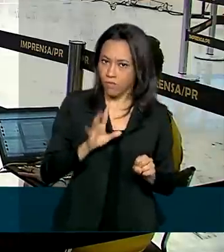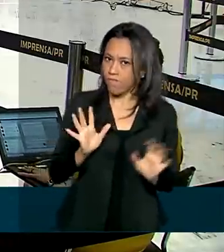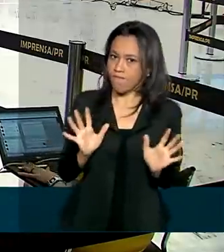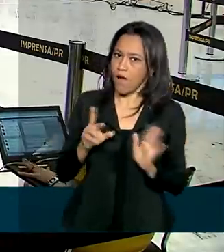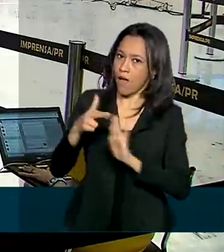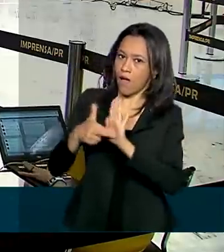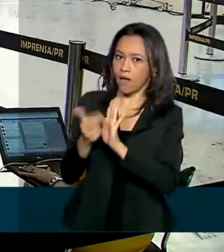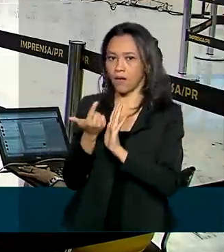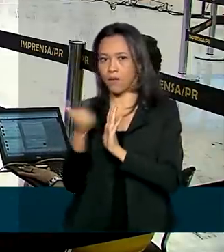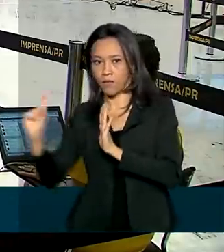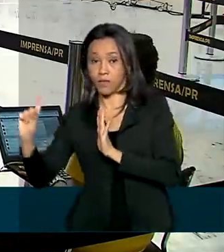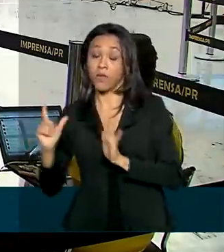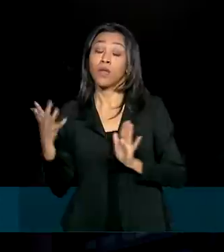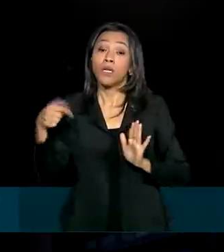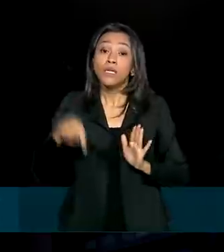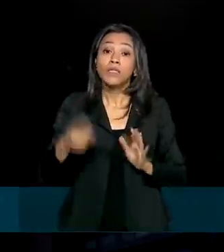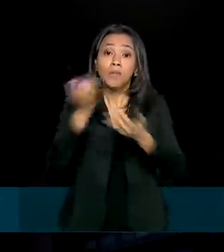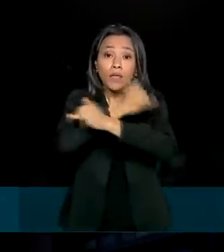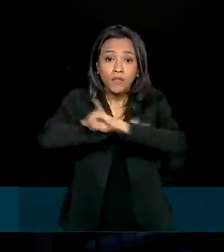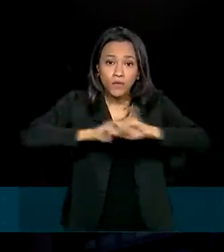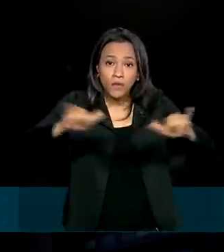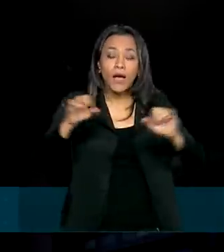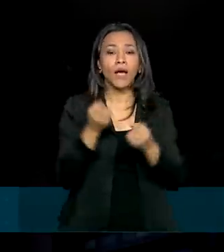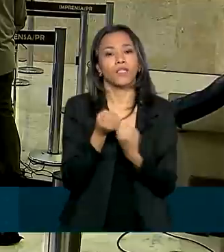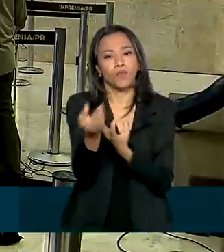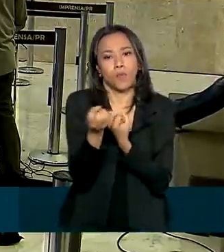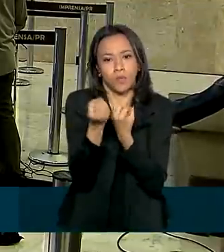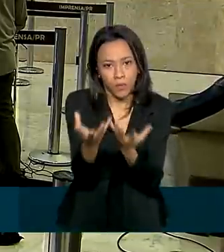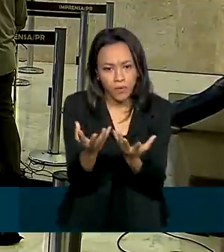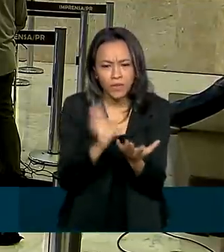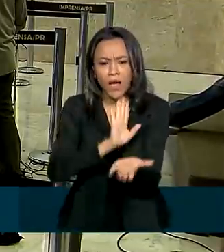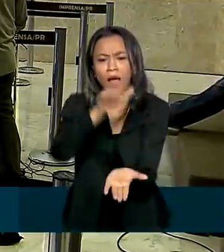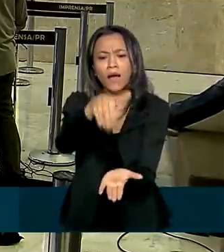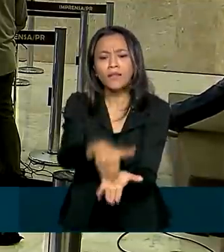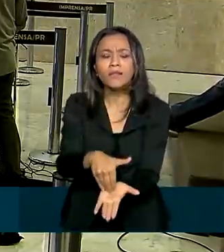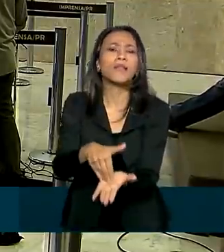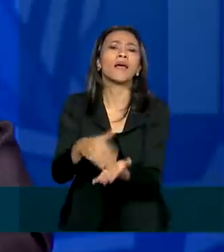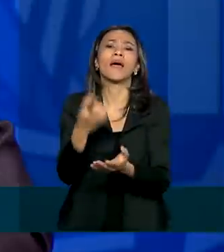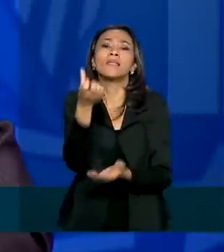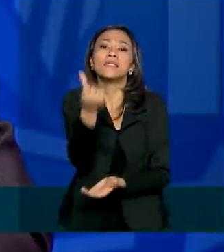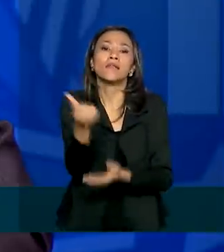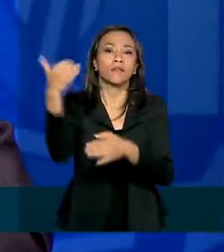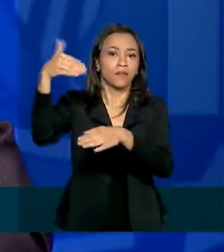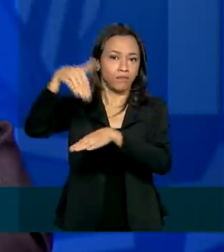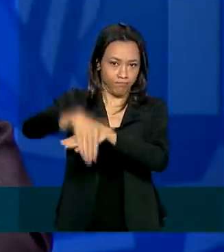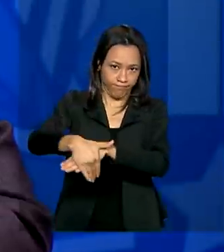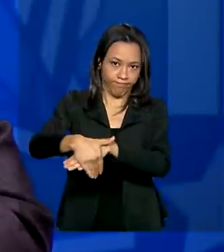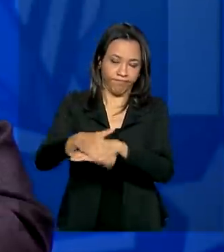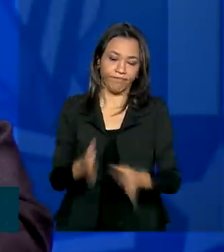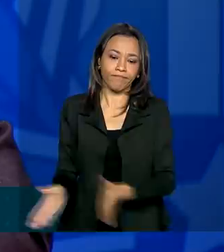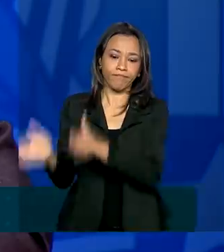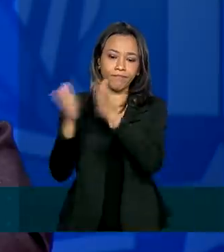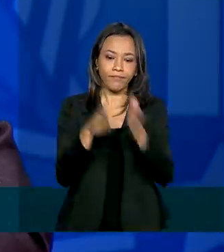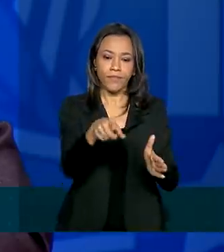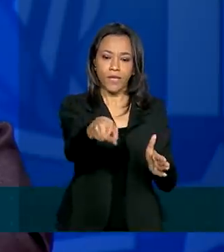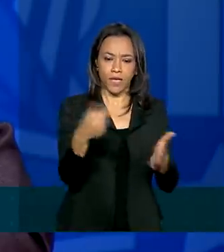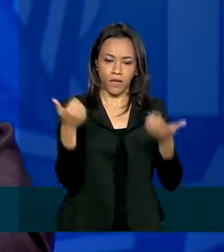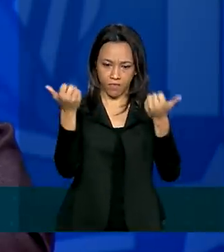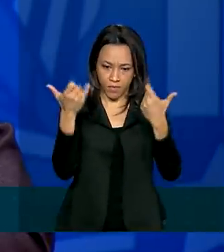estados e municípios para a divulgação das informações ao público até as 18 horas. Nós estamos buscando, como eu falei,